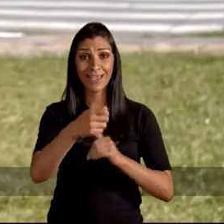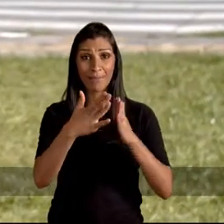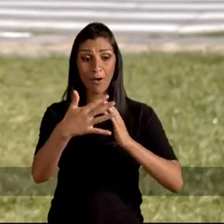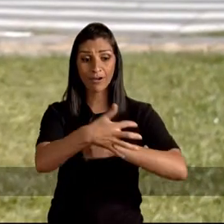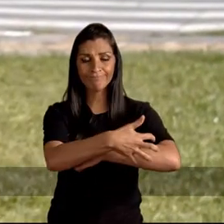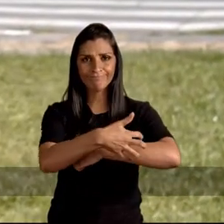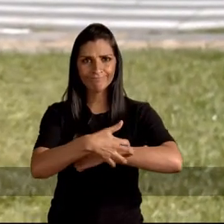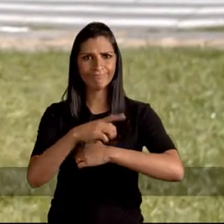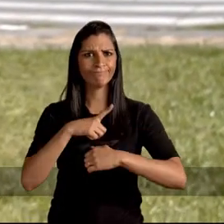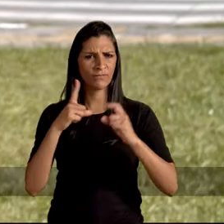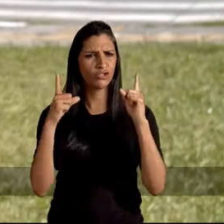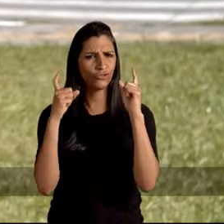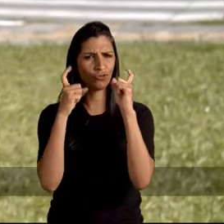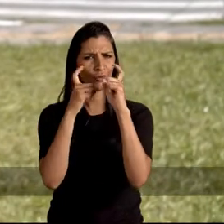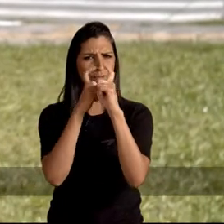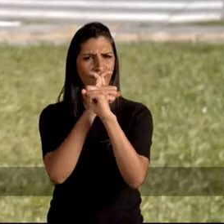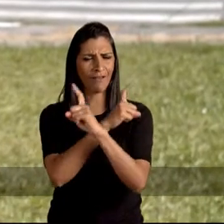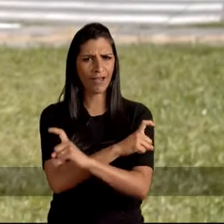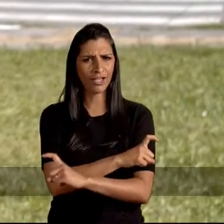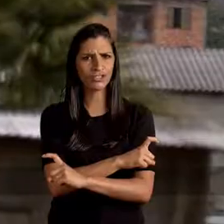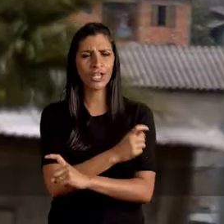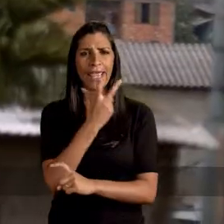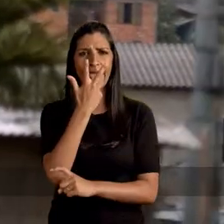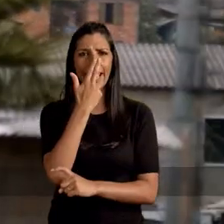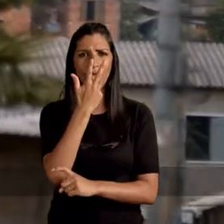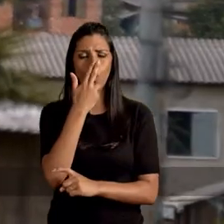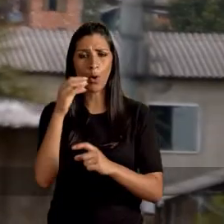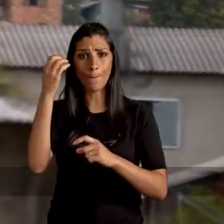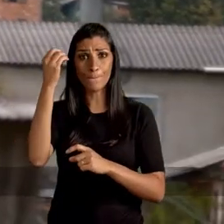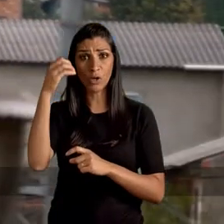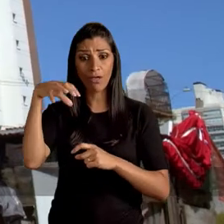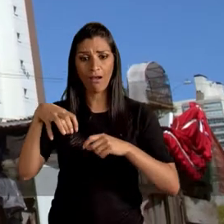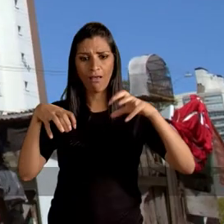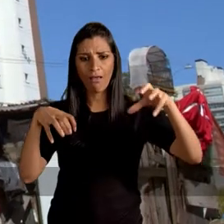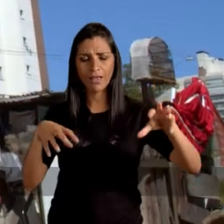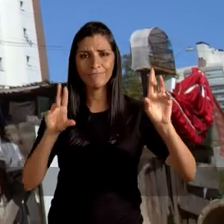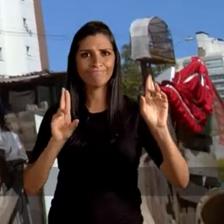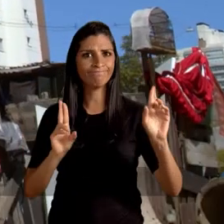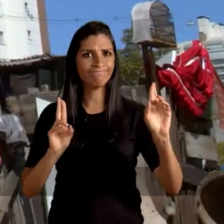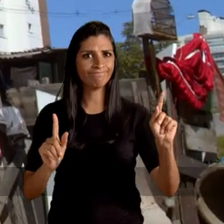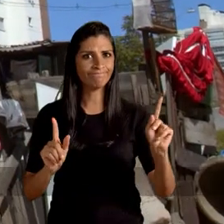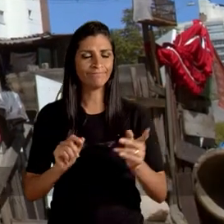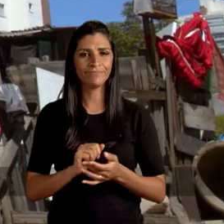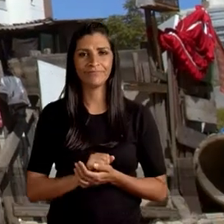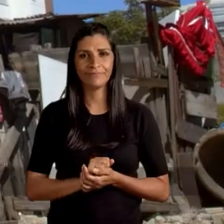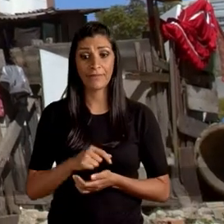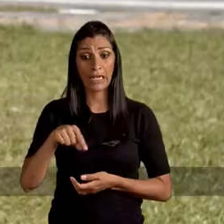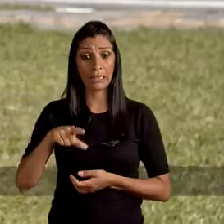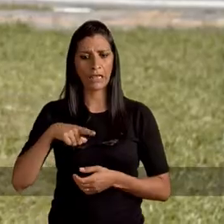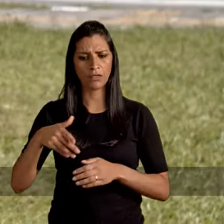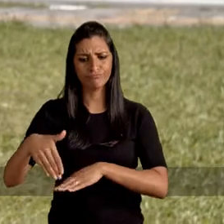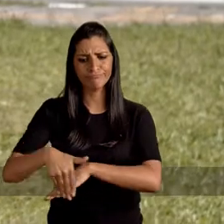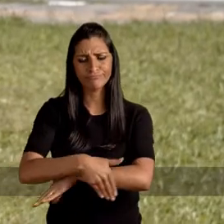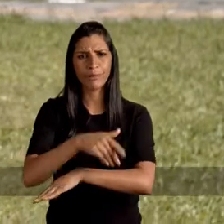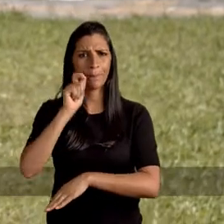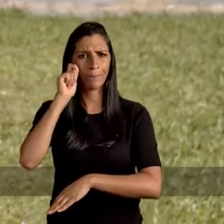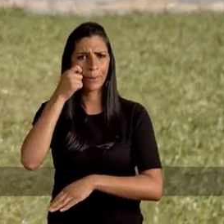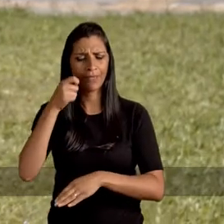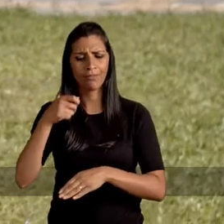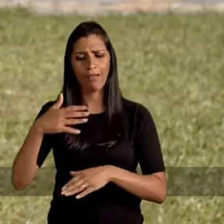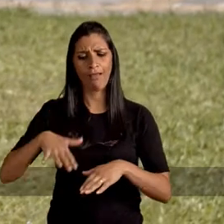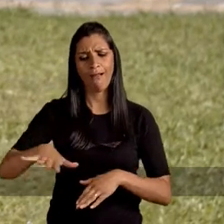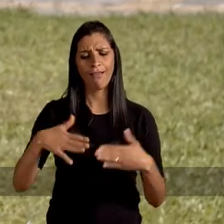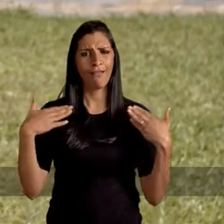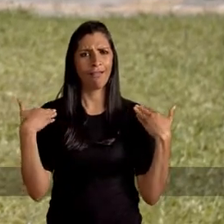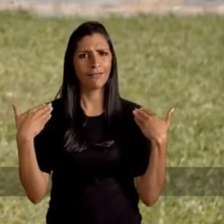mas sei que quem mora nas vilas passa por muita dificuldade. É como se fossem duas Porto Alegres diferentes. Aqui tem asfalto,